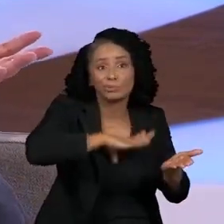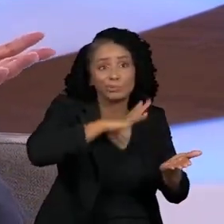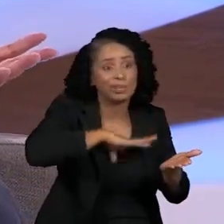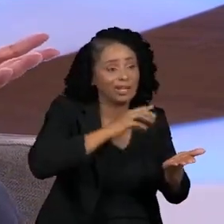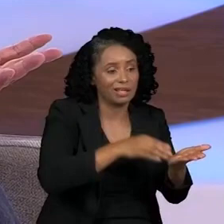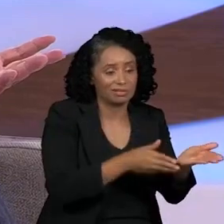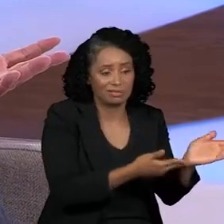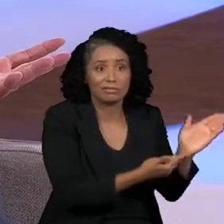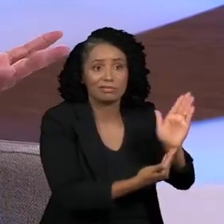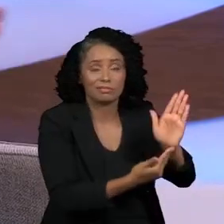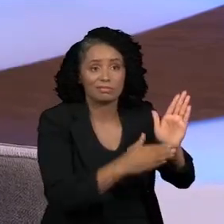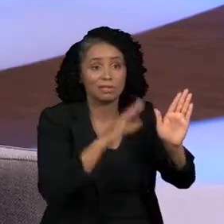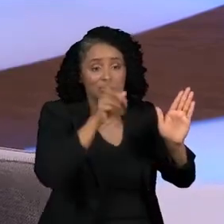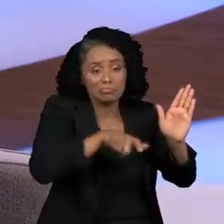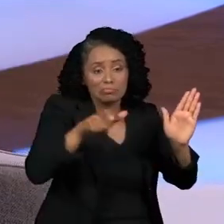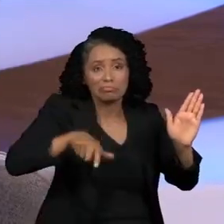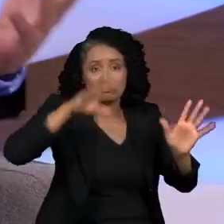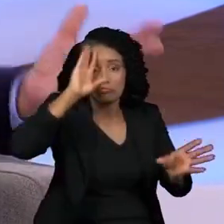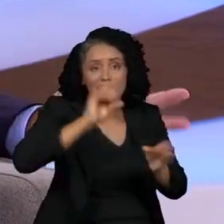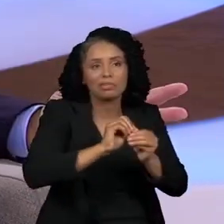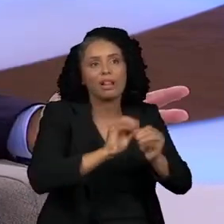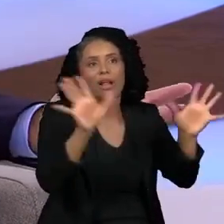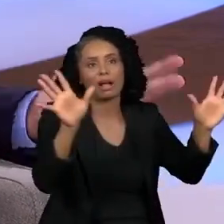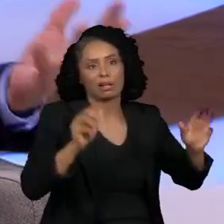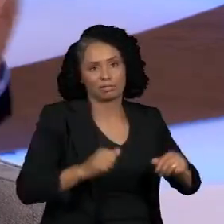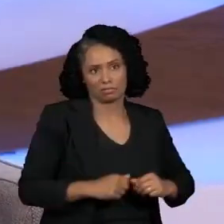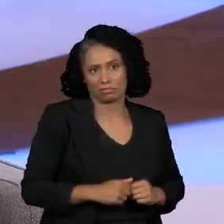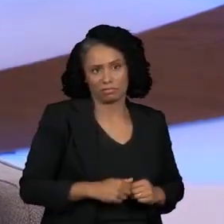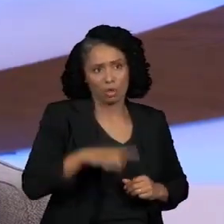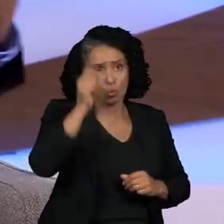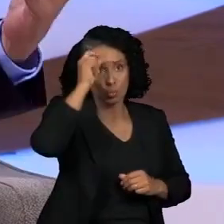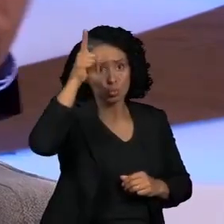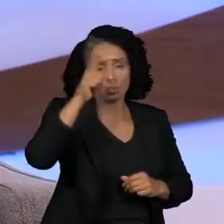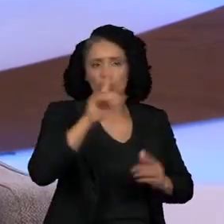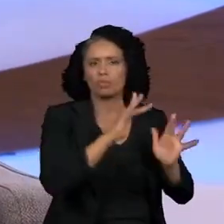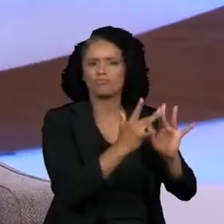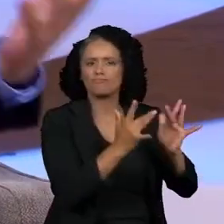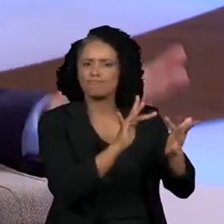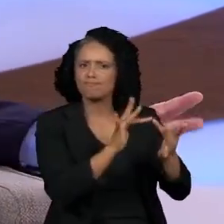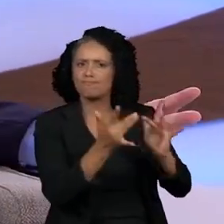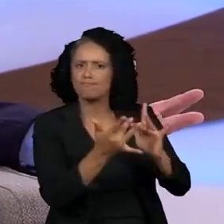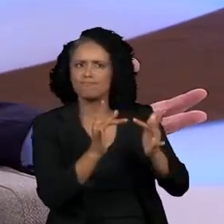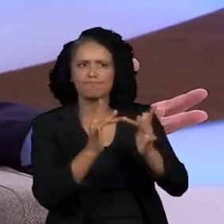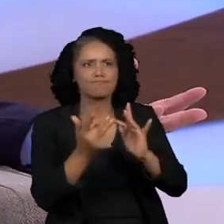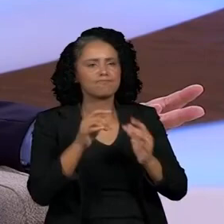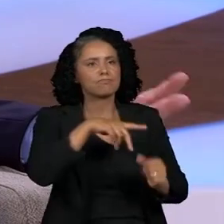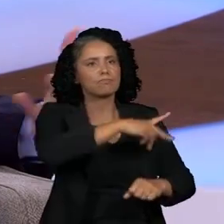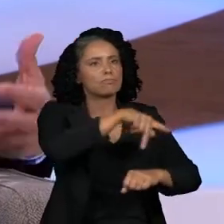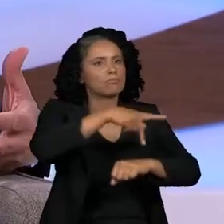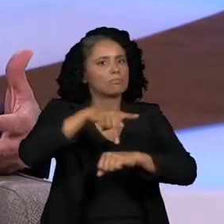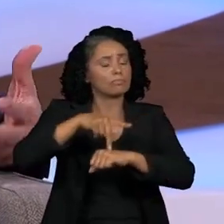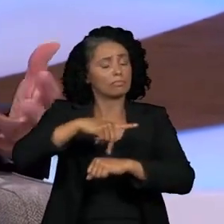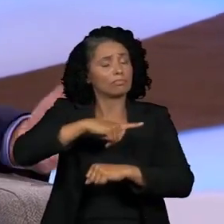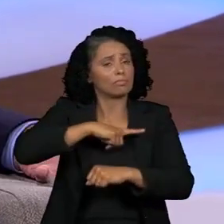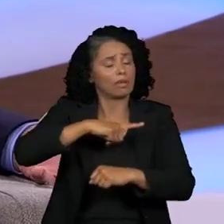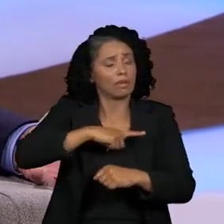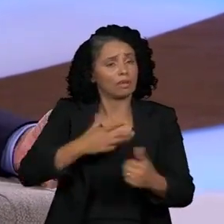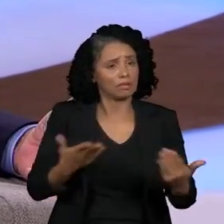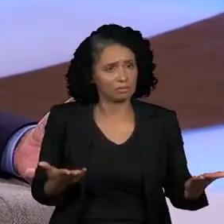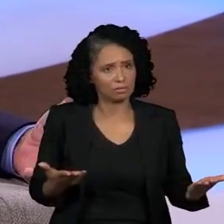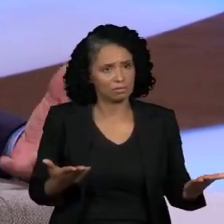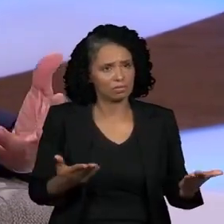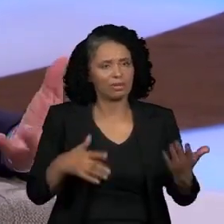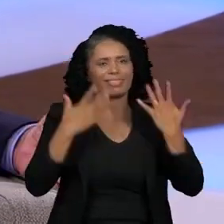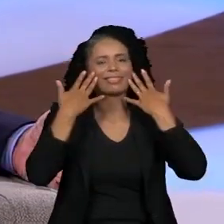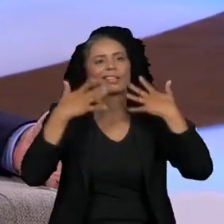A cultura trafega em outras direções. As conexões do mundo têm outra natureza e as conexões naturais